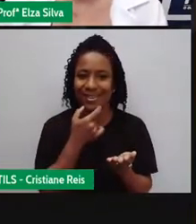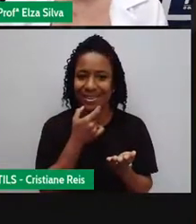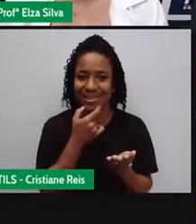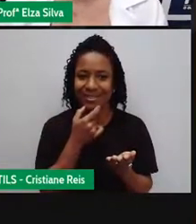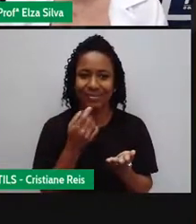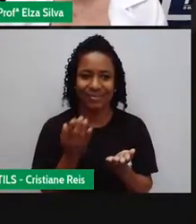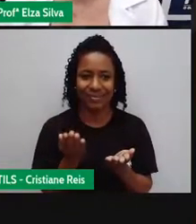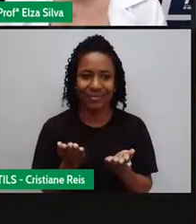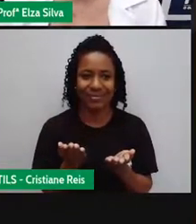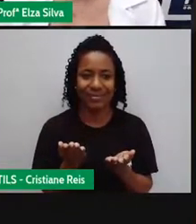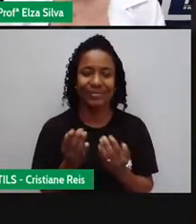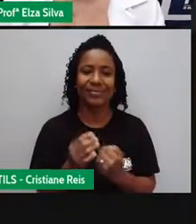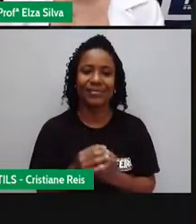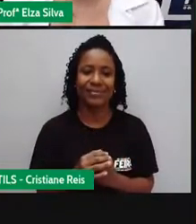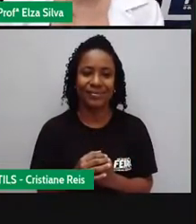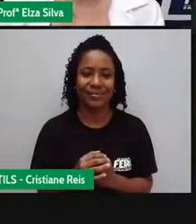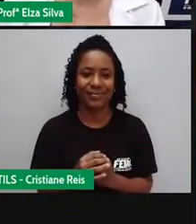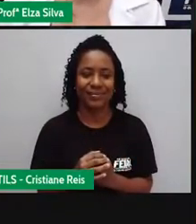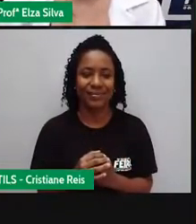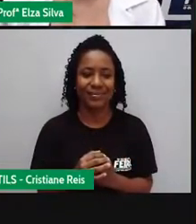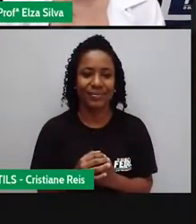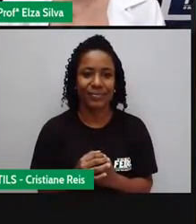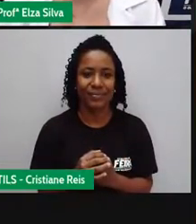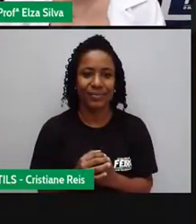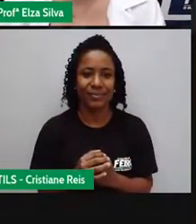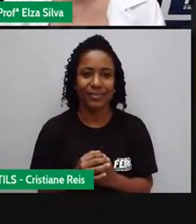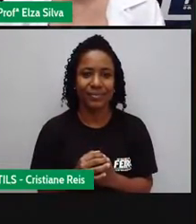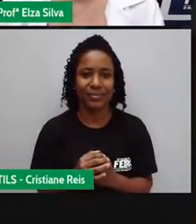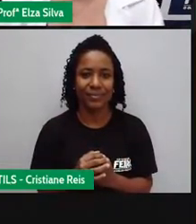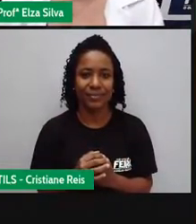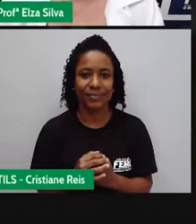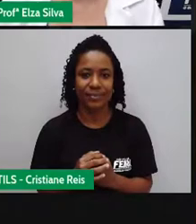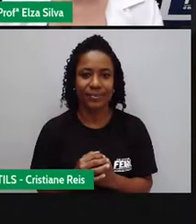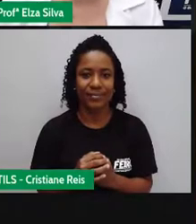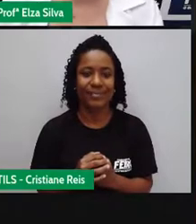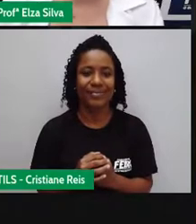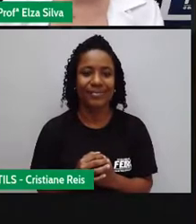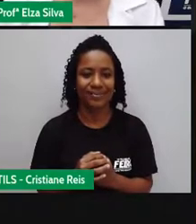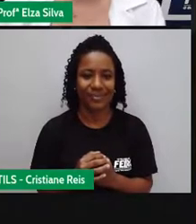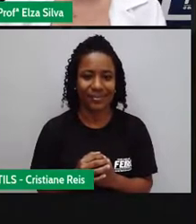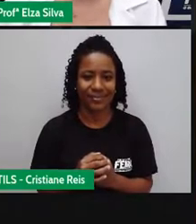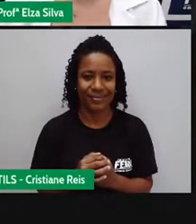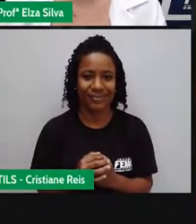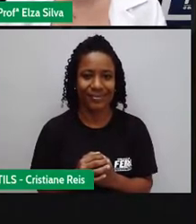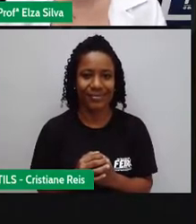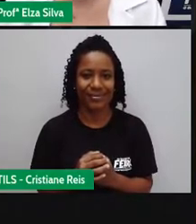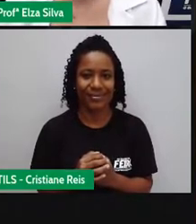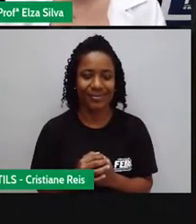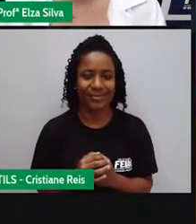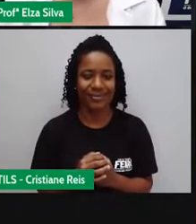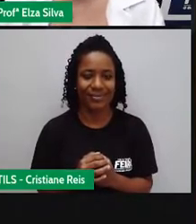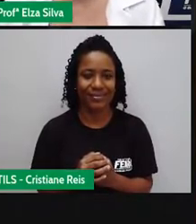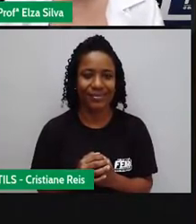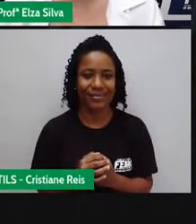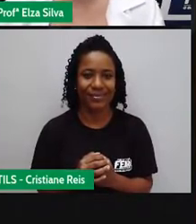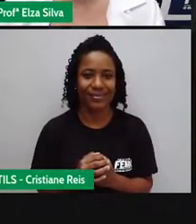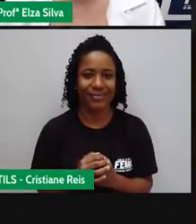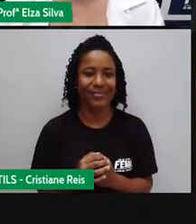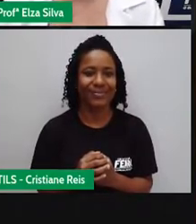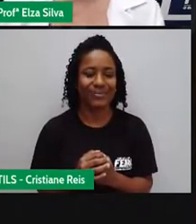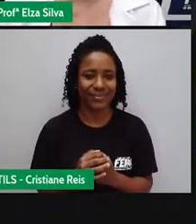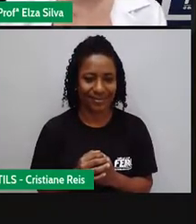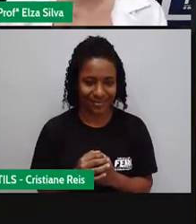Silver Olympic Rings Mascote Olympic Medals Olympic Flame Ok?